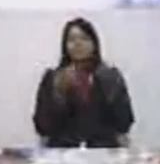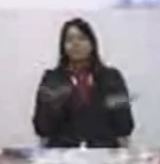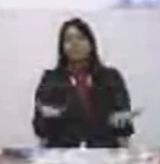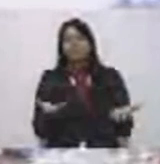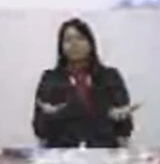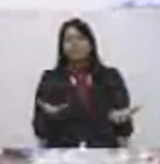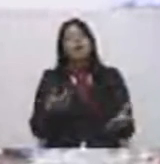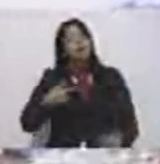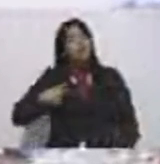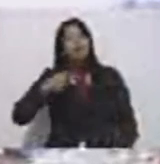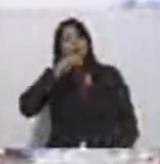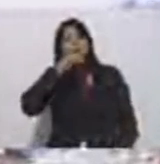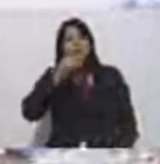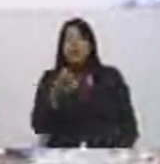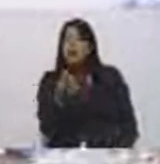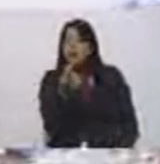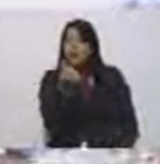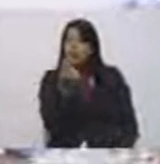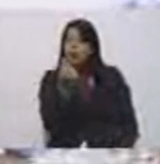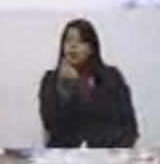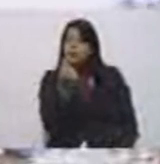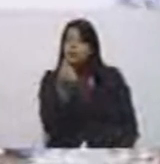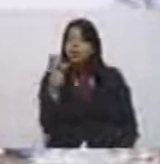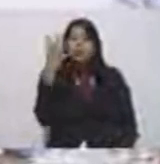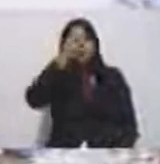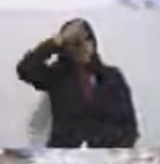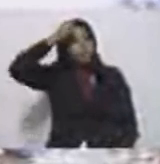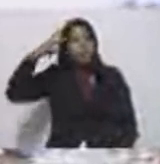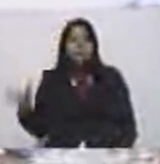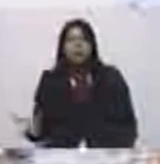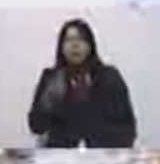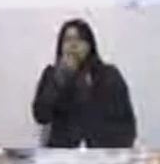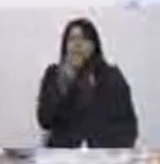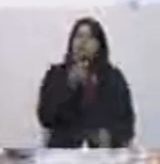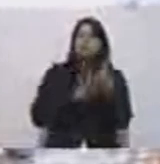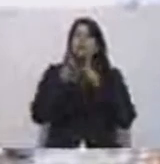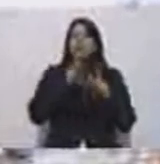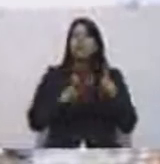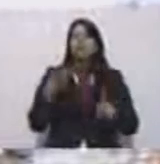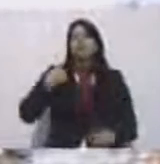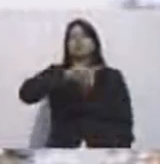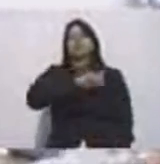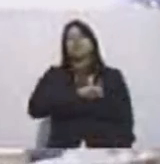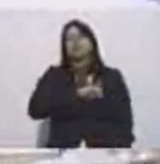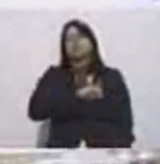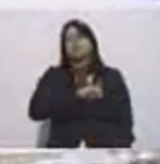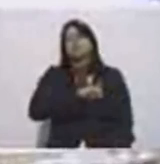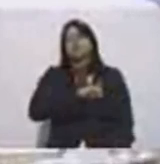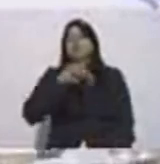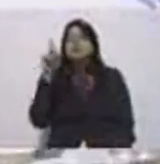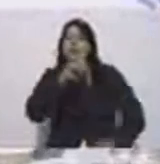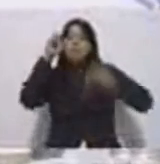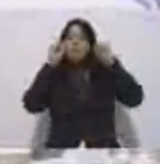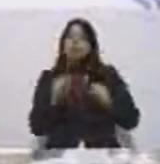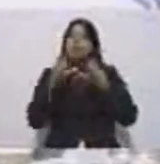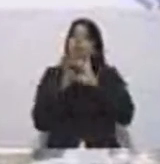porque vou dizer, vereador Esquilo, não é o dinheiro da prefeitura, o dinheiro da prefeitura é o dinheiro do povo, é o dinheiro nosso. Não se pode admitir que